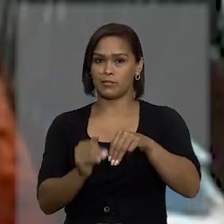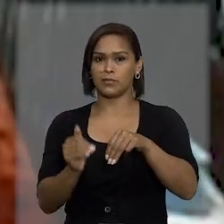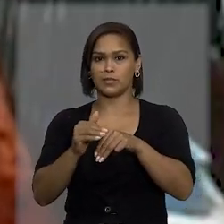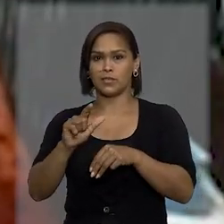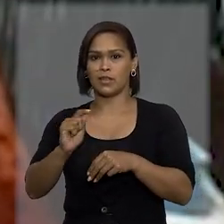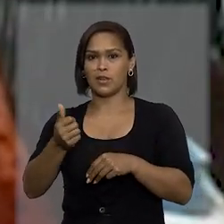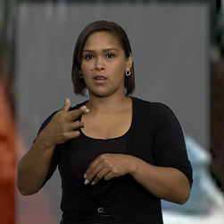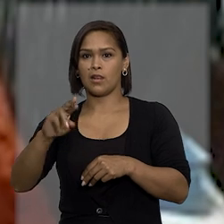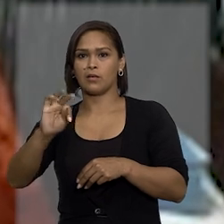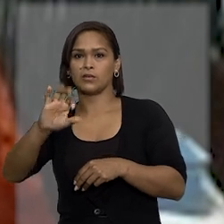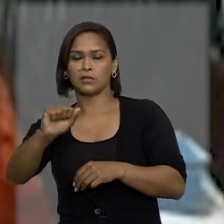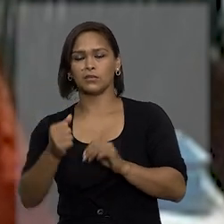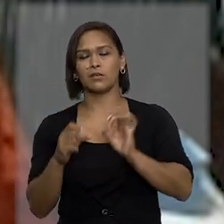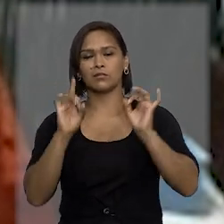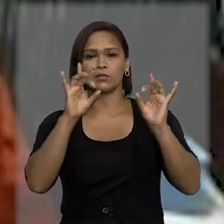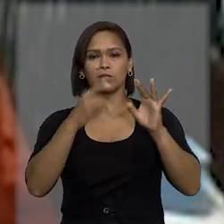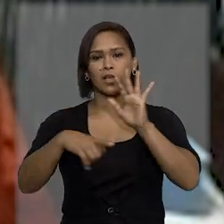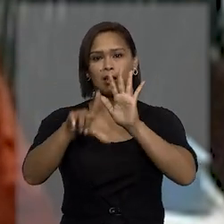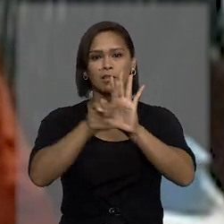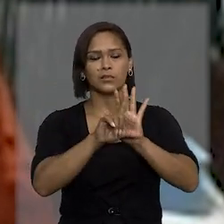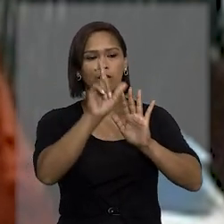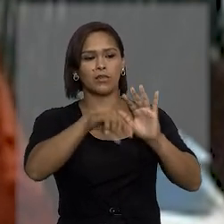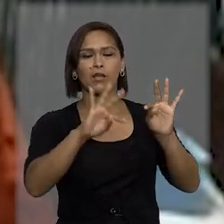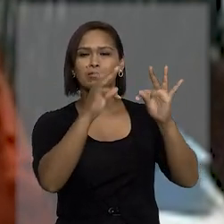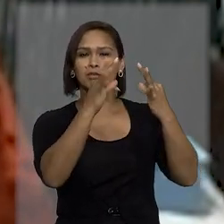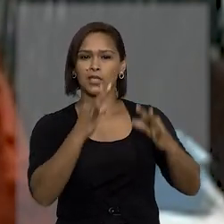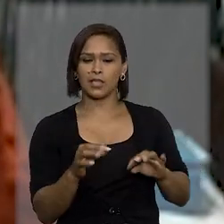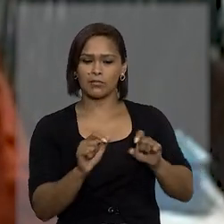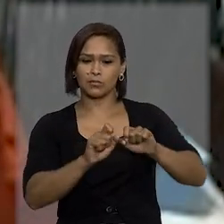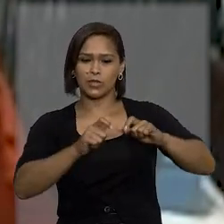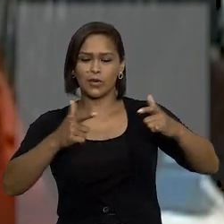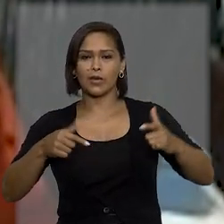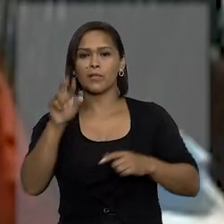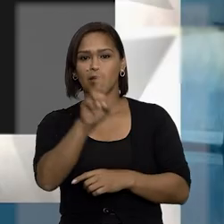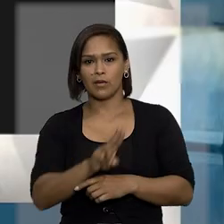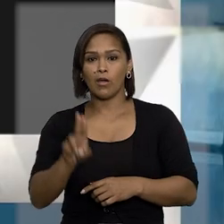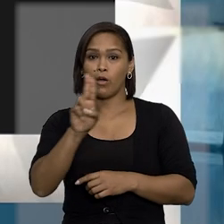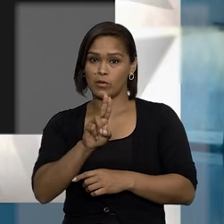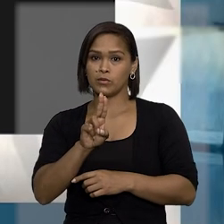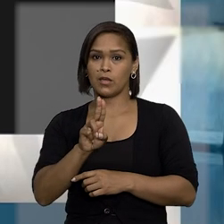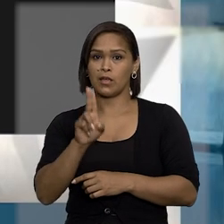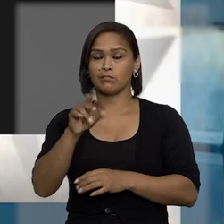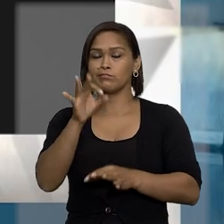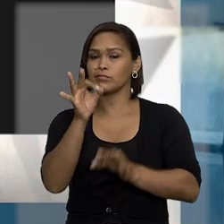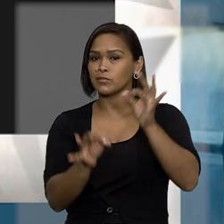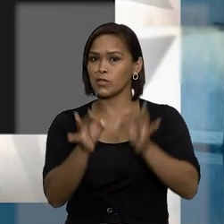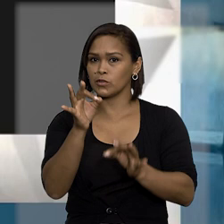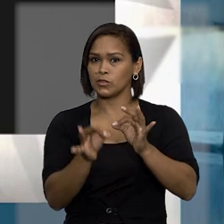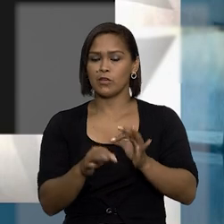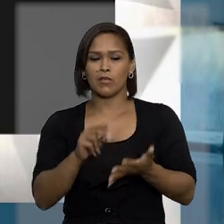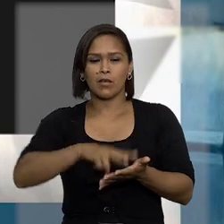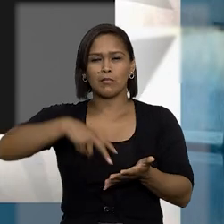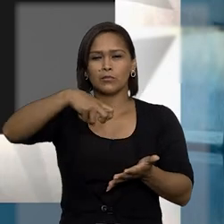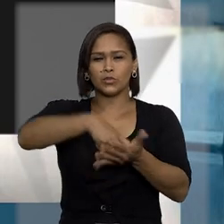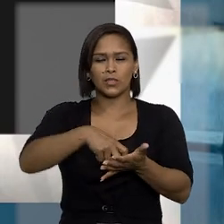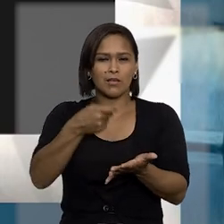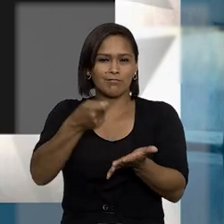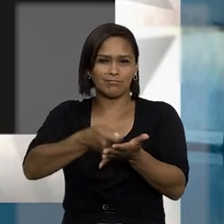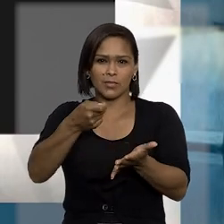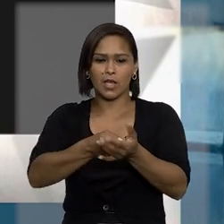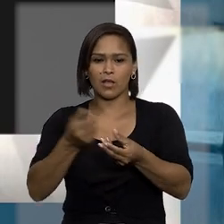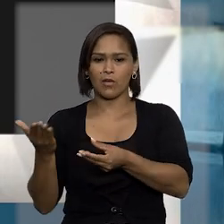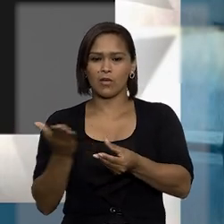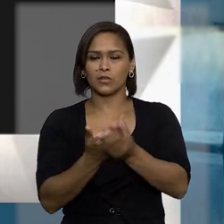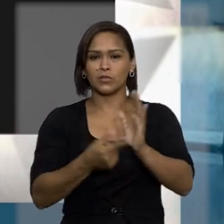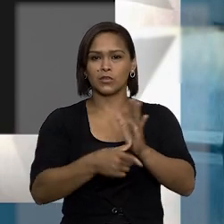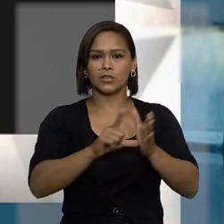Vaz destacou que a legislação prevê o tratamento mais brando para quem é usuário, não se justificando punir com mais rigor ações